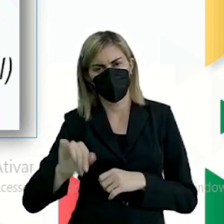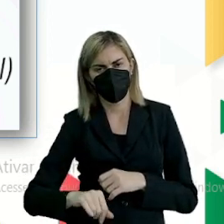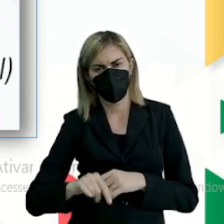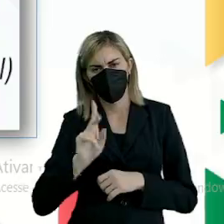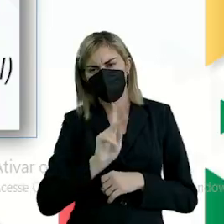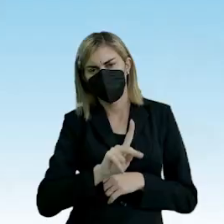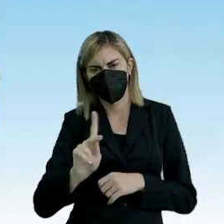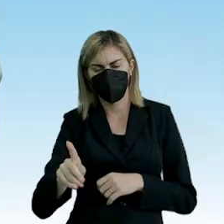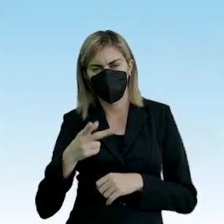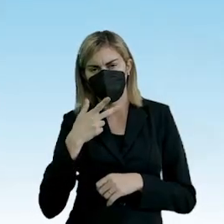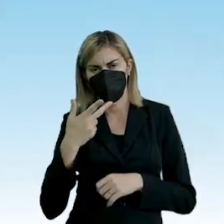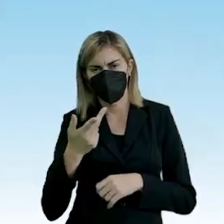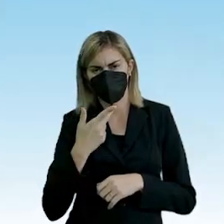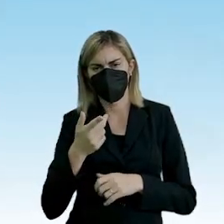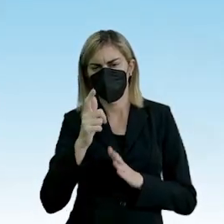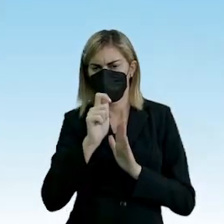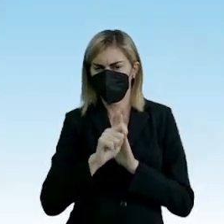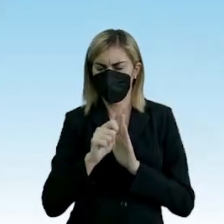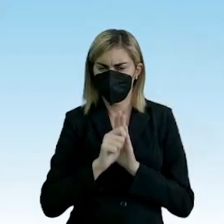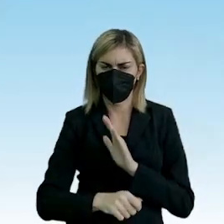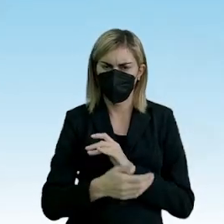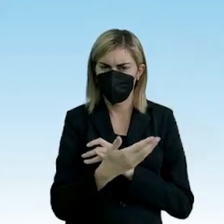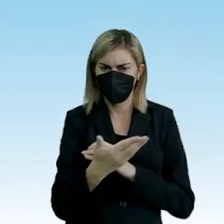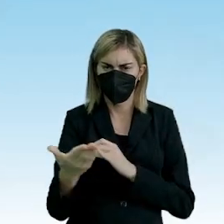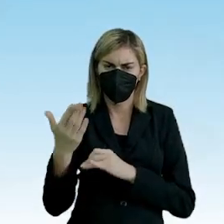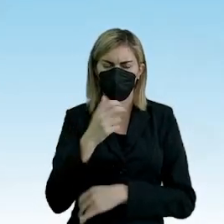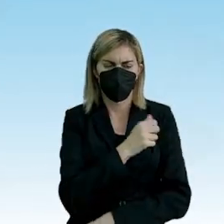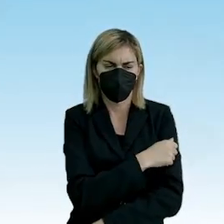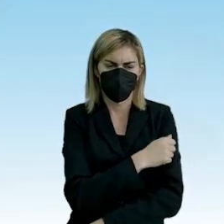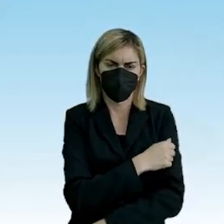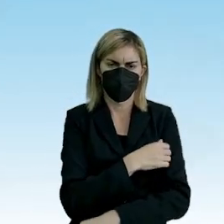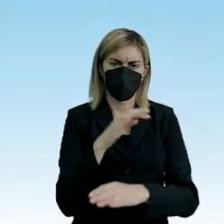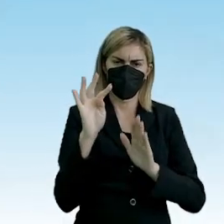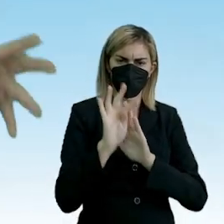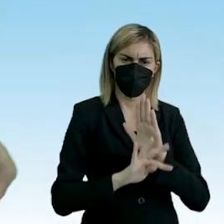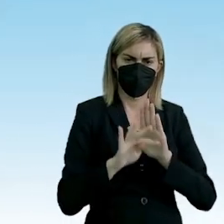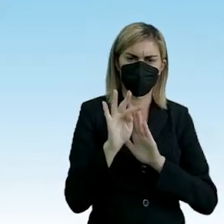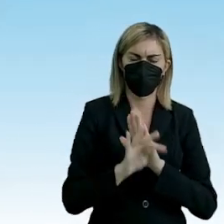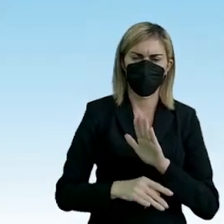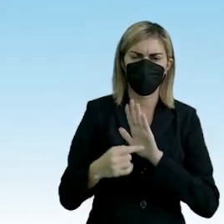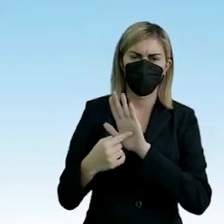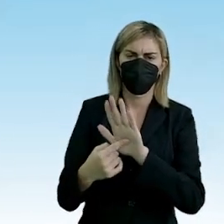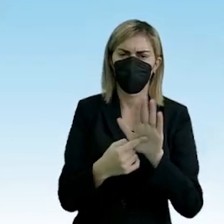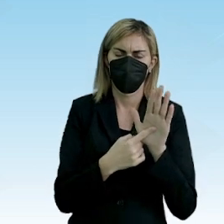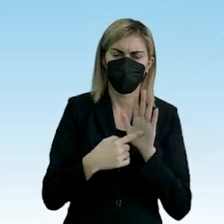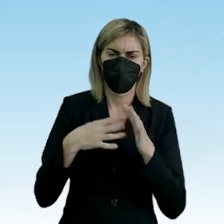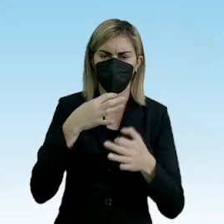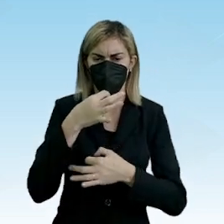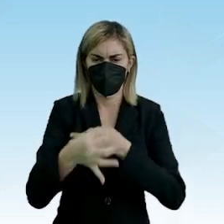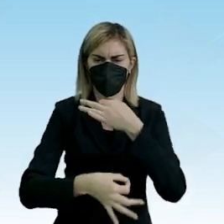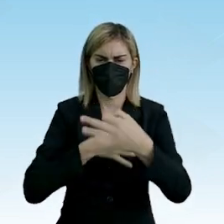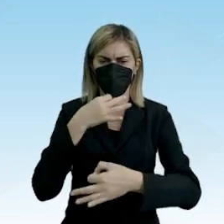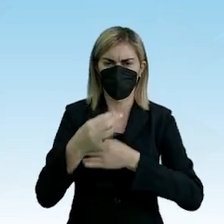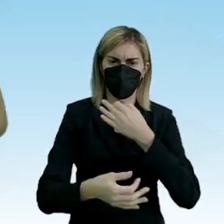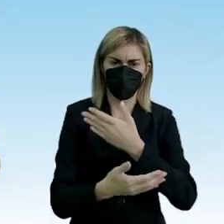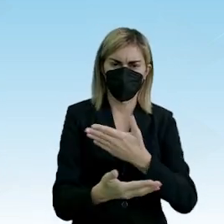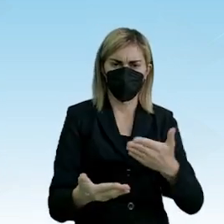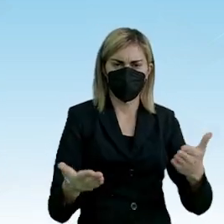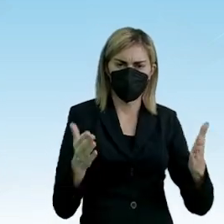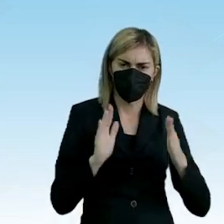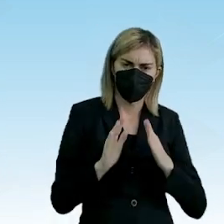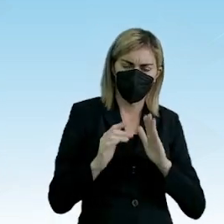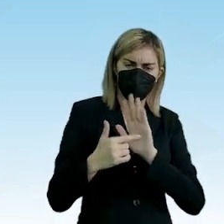professor disser assim, escreva, vocês estudantes, um texto expositivo, argumentativo, você vai